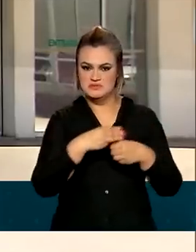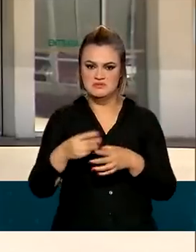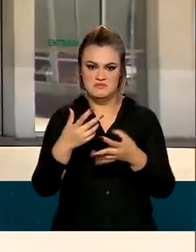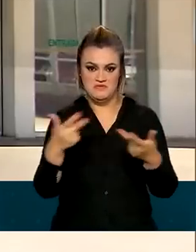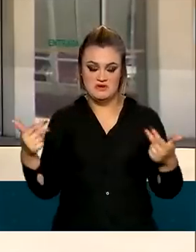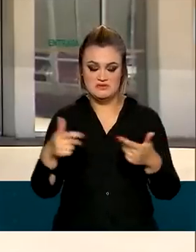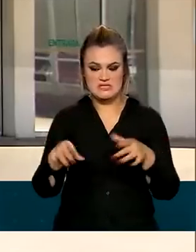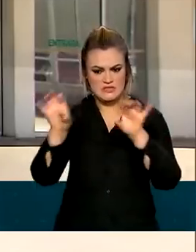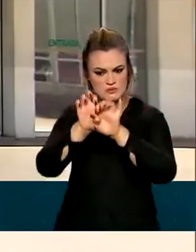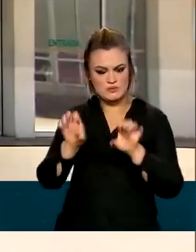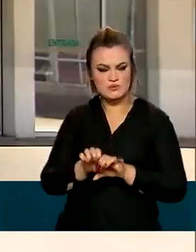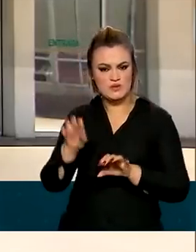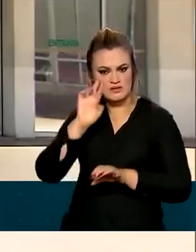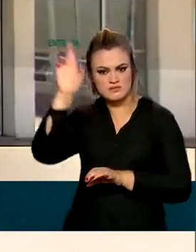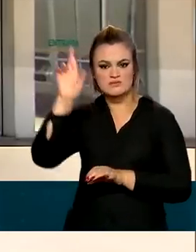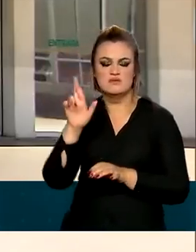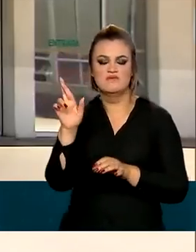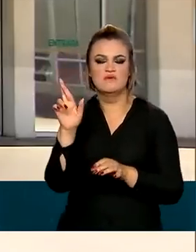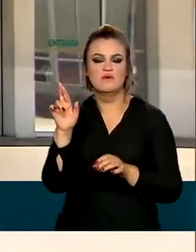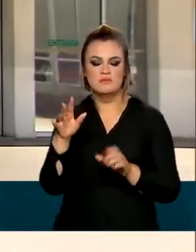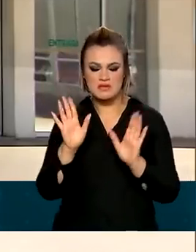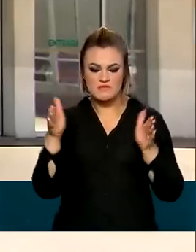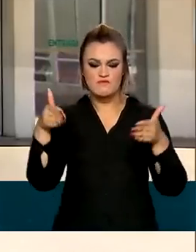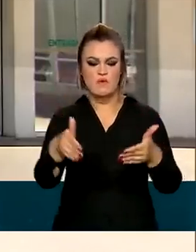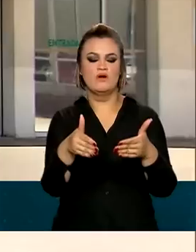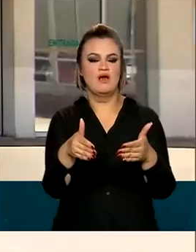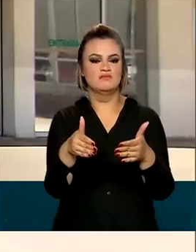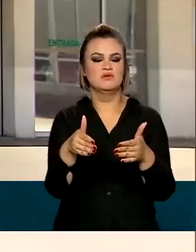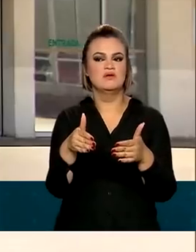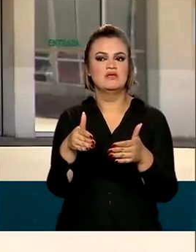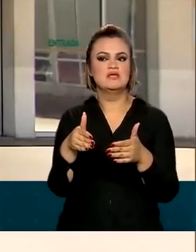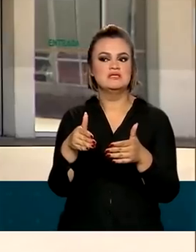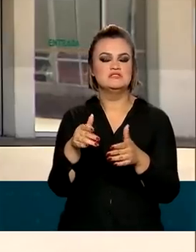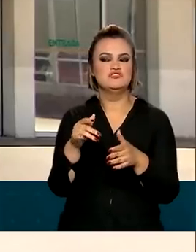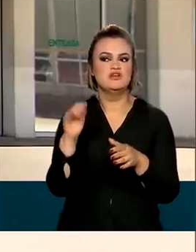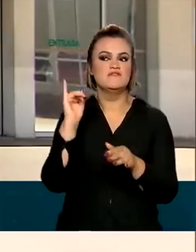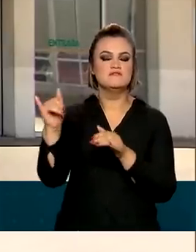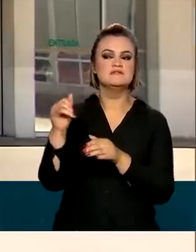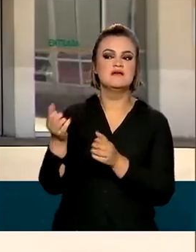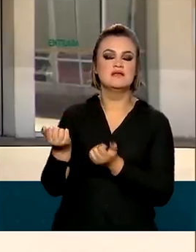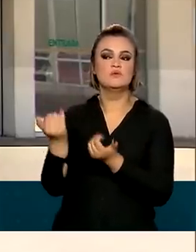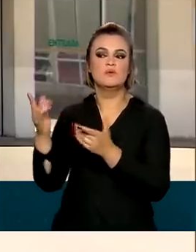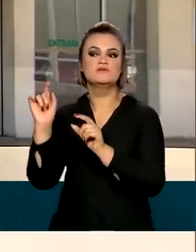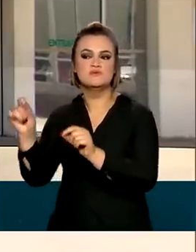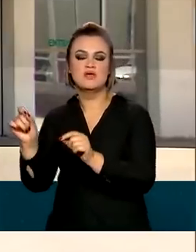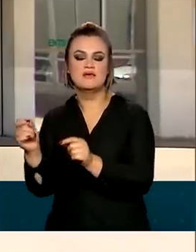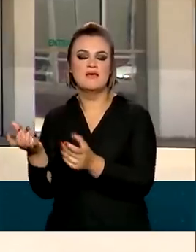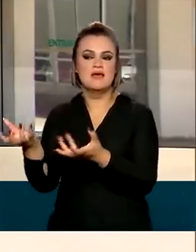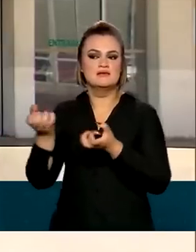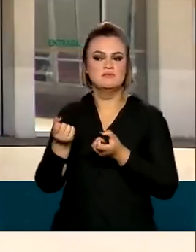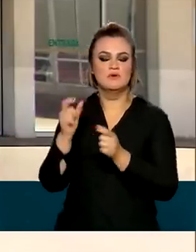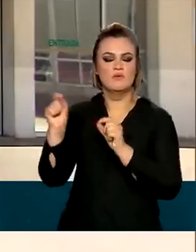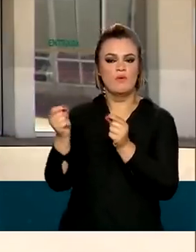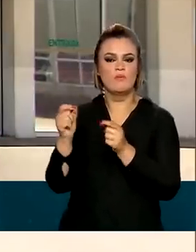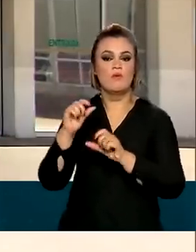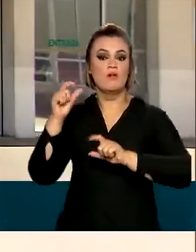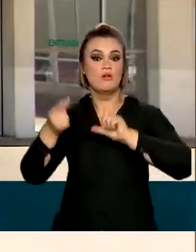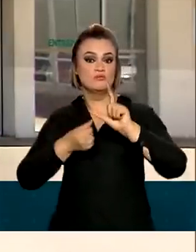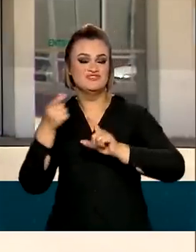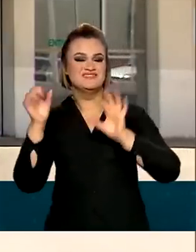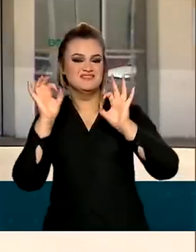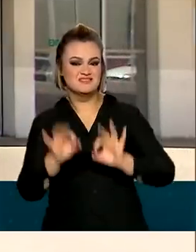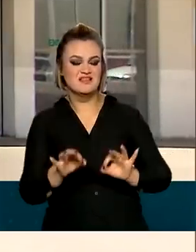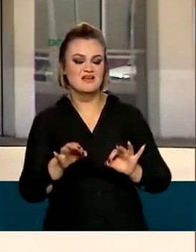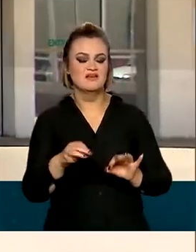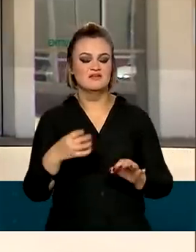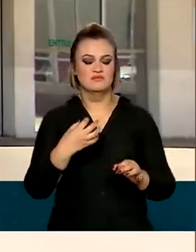em uma estrutura coordenada para centralizar a notificação de doações, captações e logística adequada